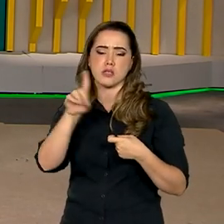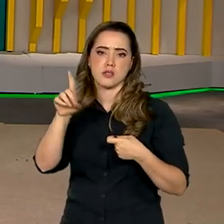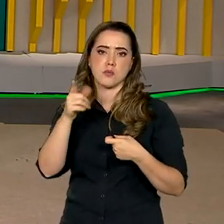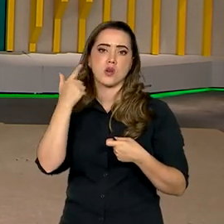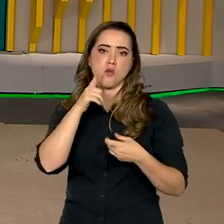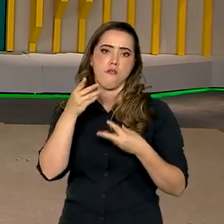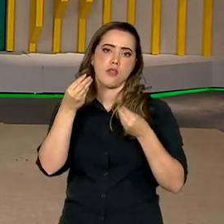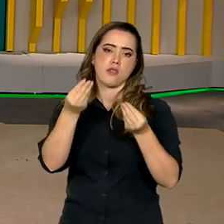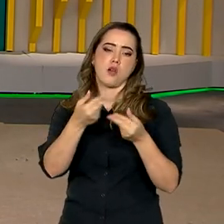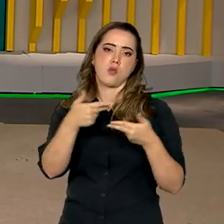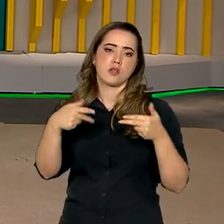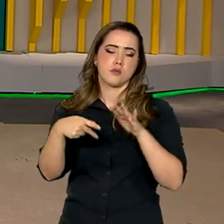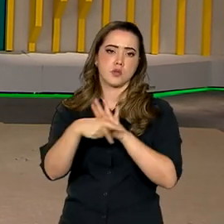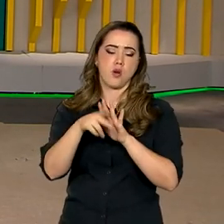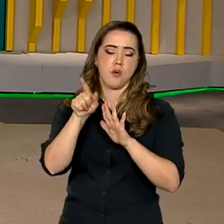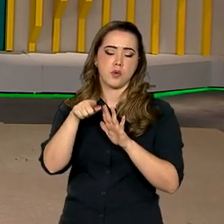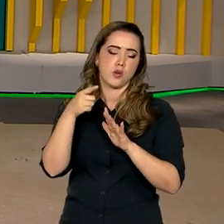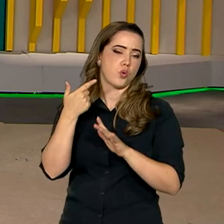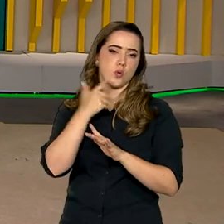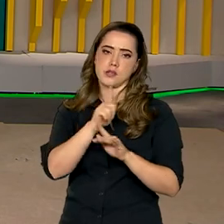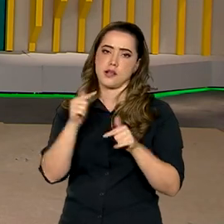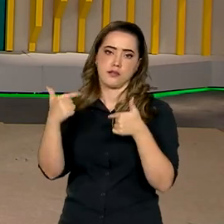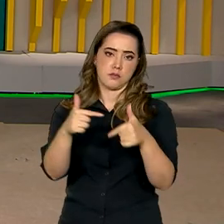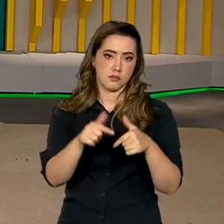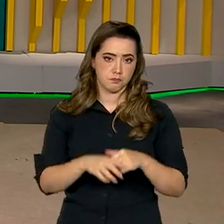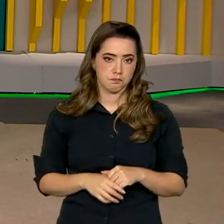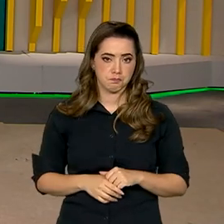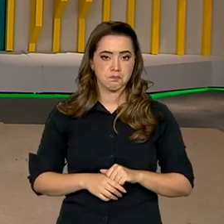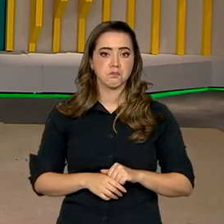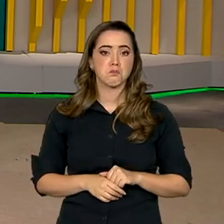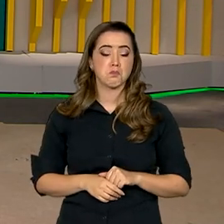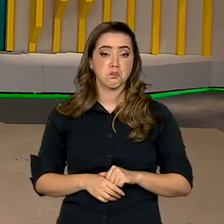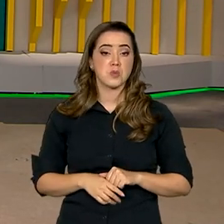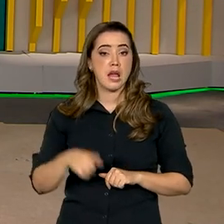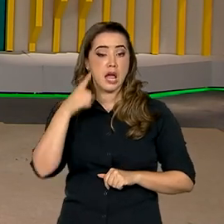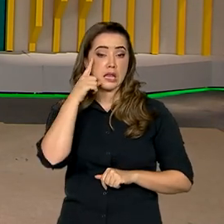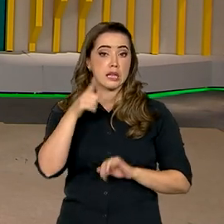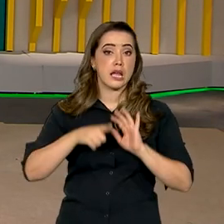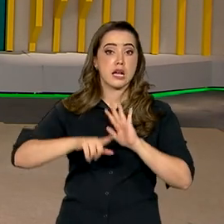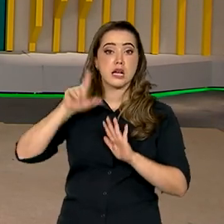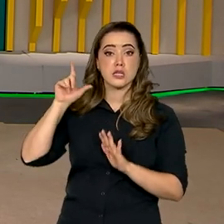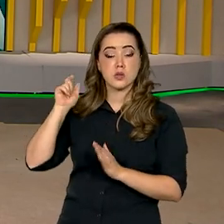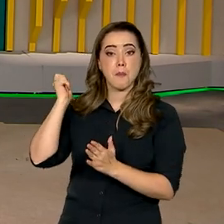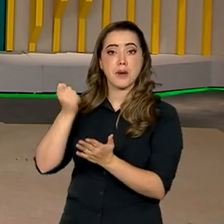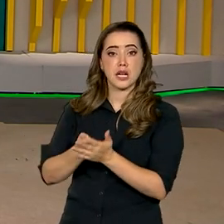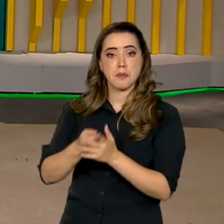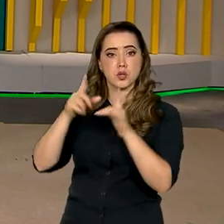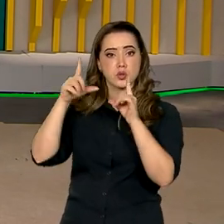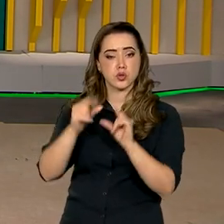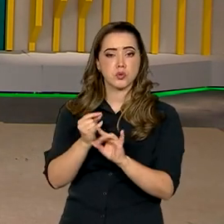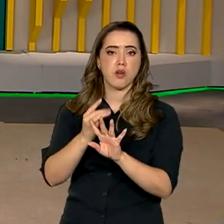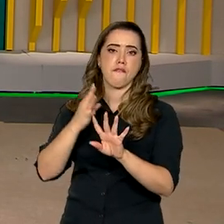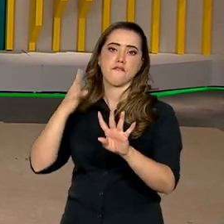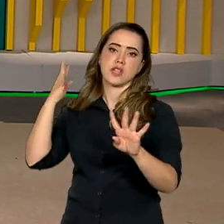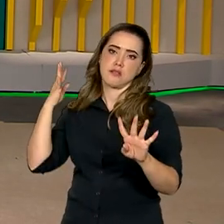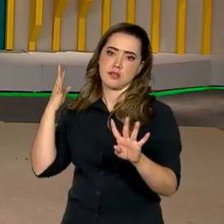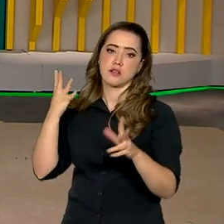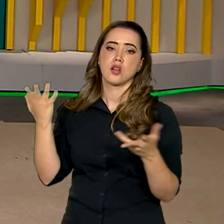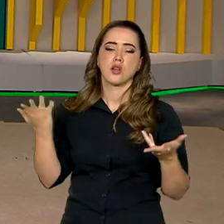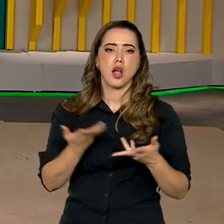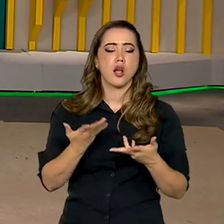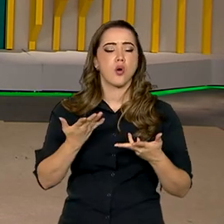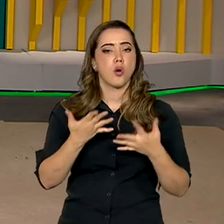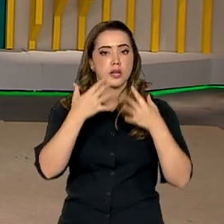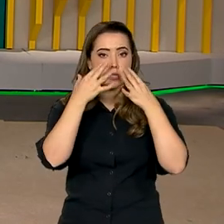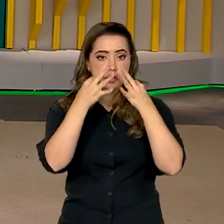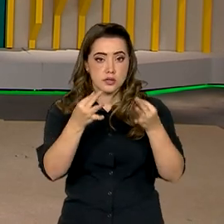concessão de benefício por incapacidade temporária. A ideia é antecipar o pagamento e reduzir a fila de espera. E